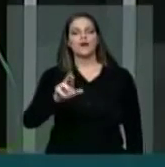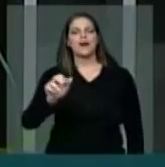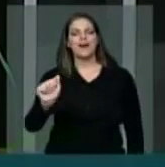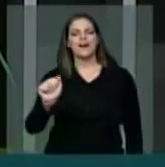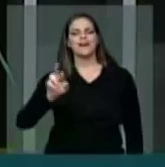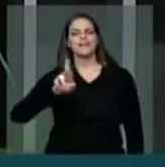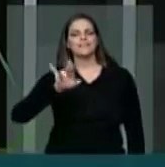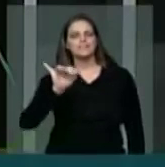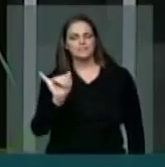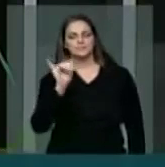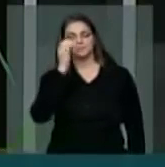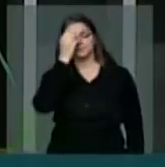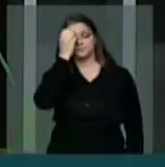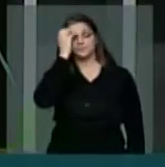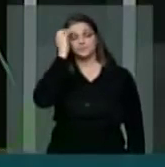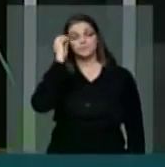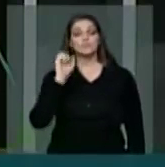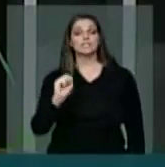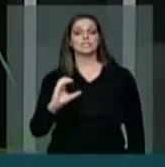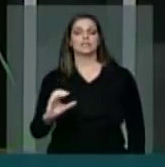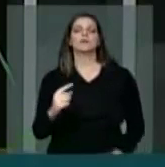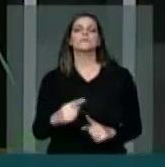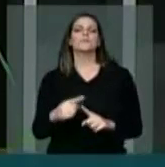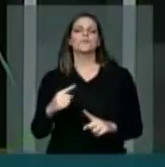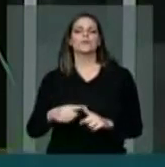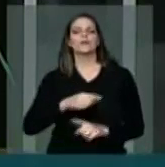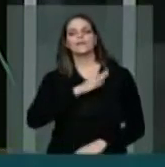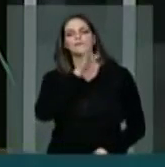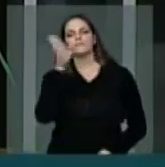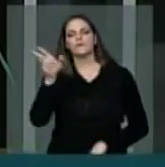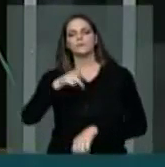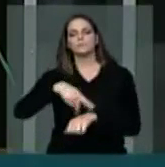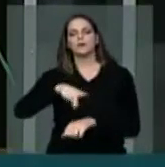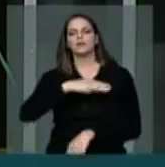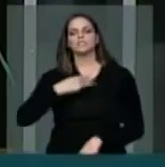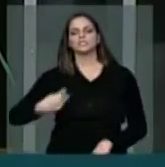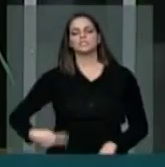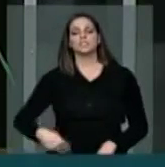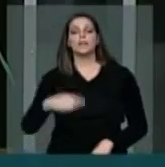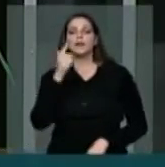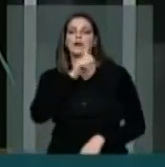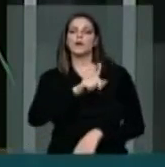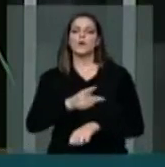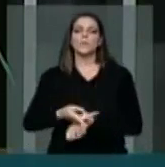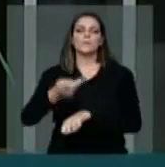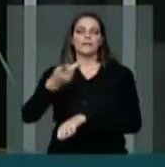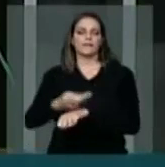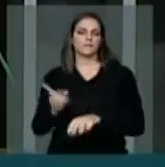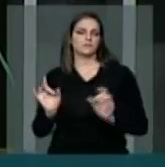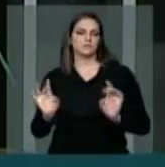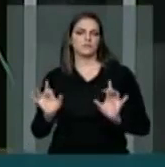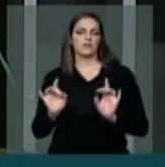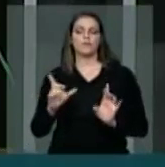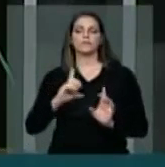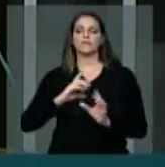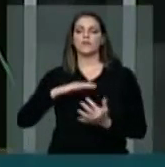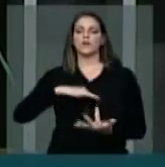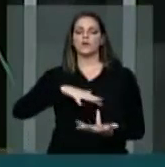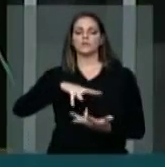Moré pelo prêmio recebido na China durante a Conferência Internacional da Aculture.